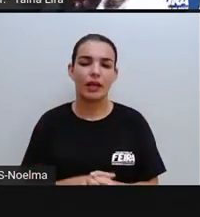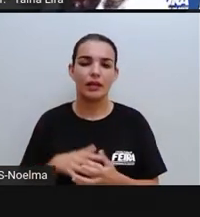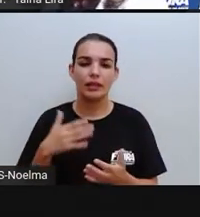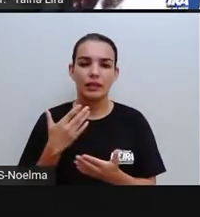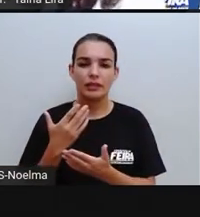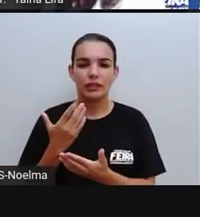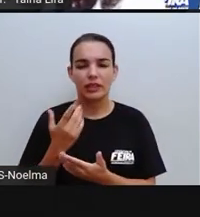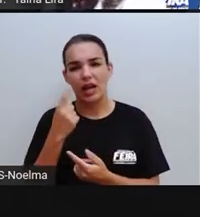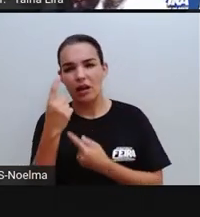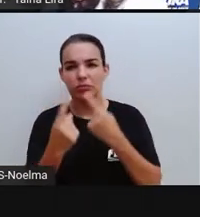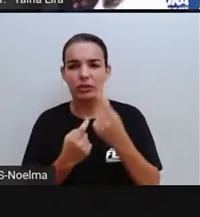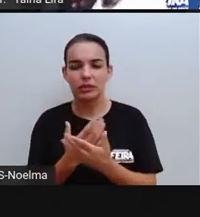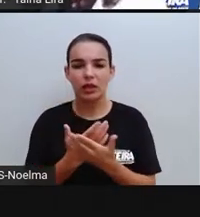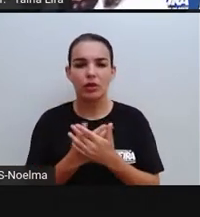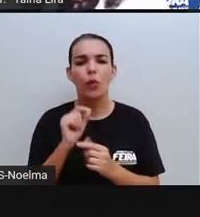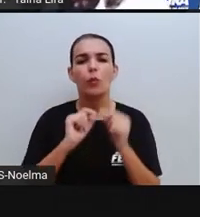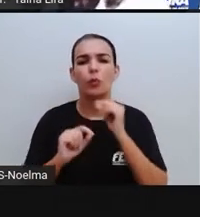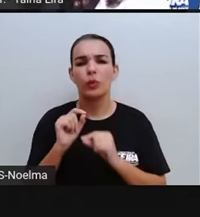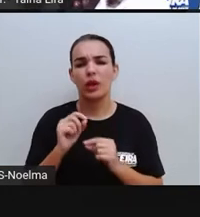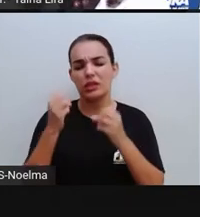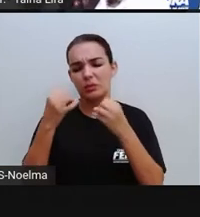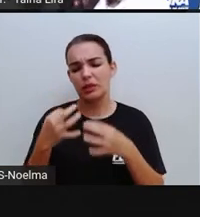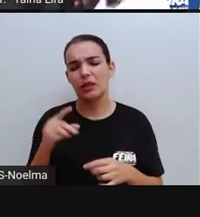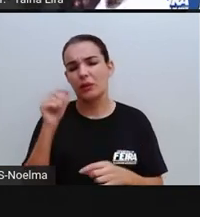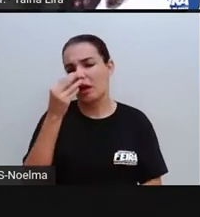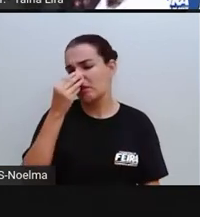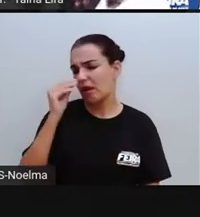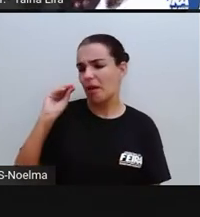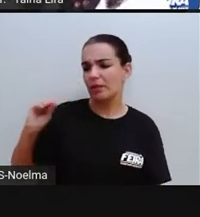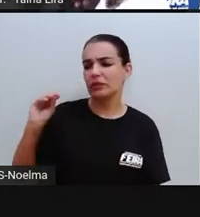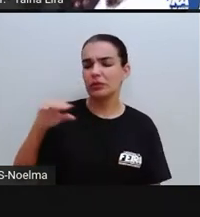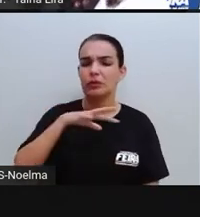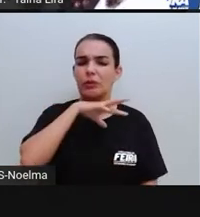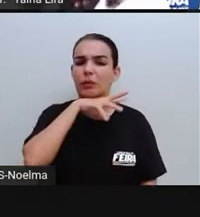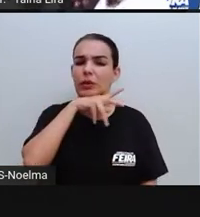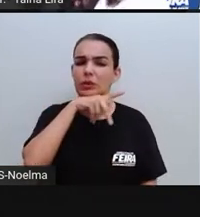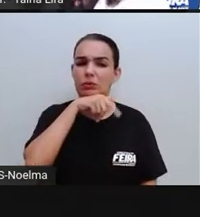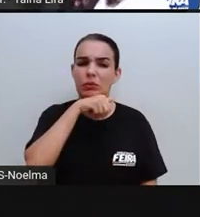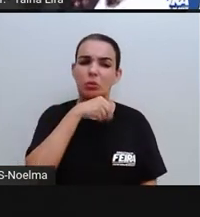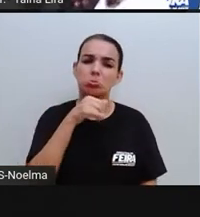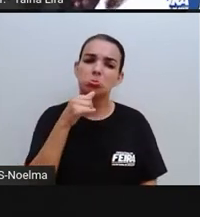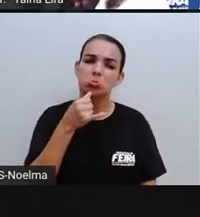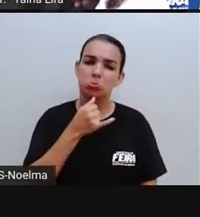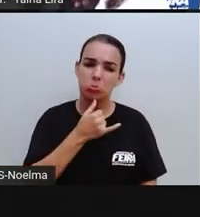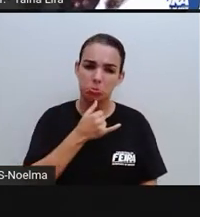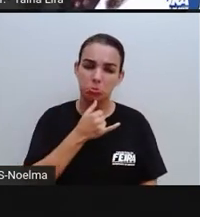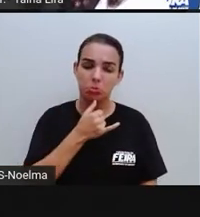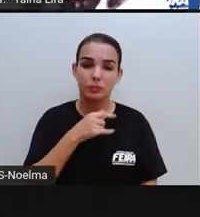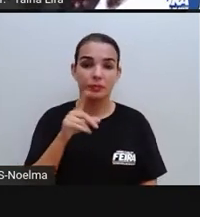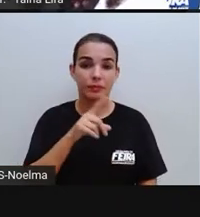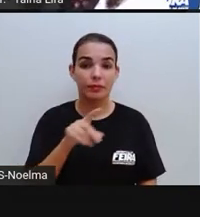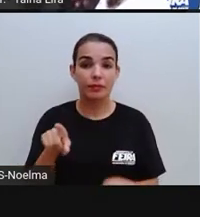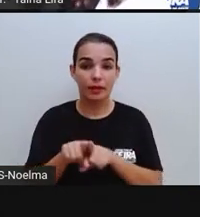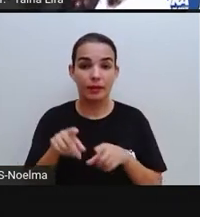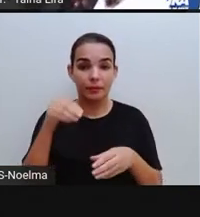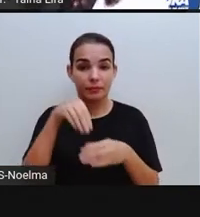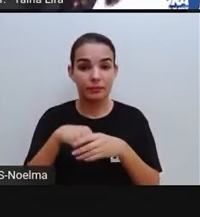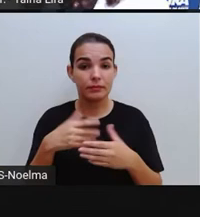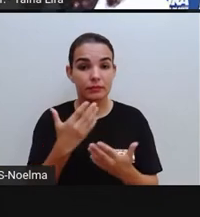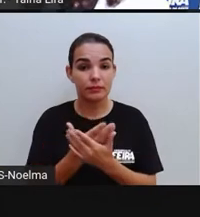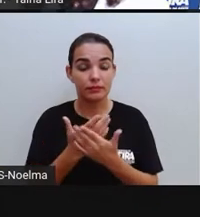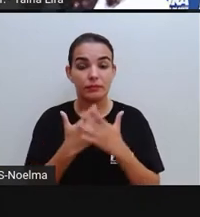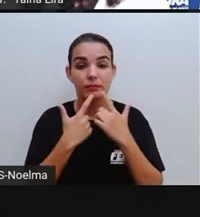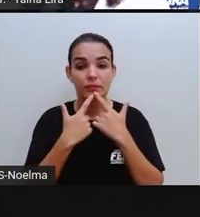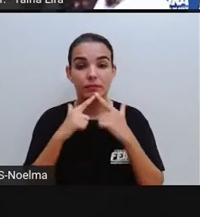abandono de animais. A gente leva algumas matérias, inclusive na nossa aula mesmo, de linguagens, né, de